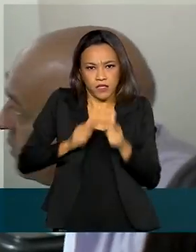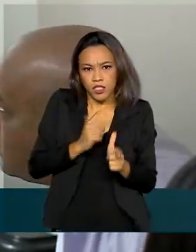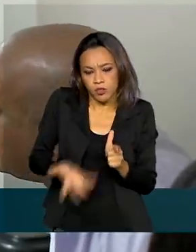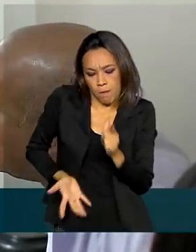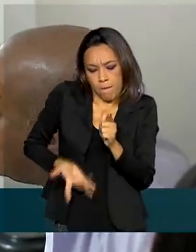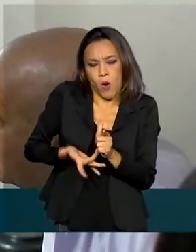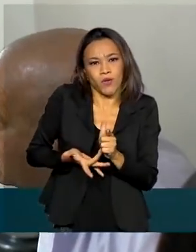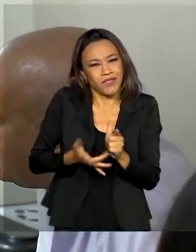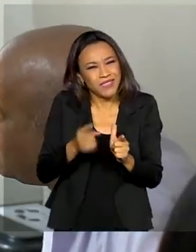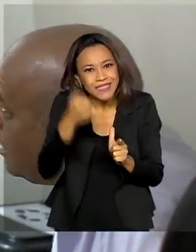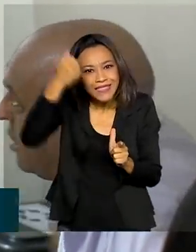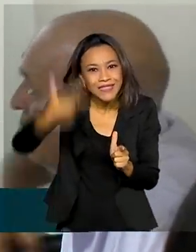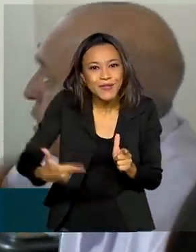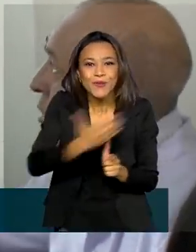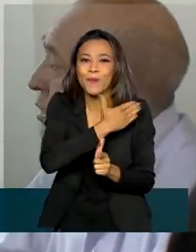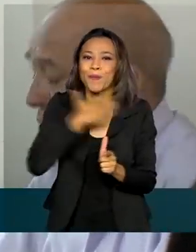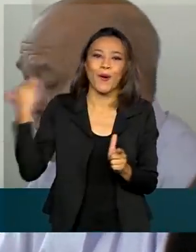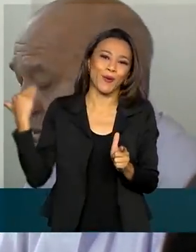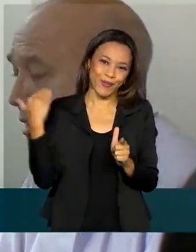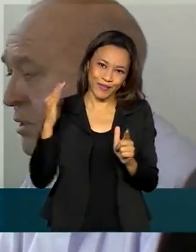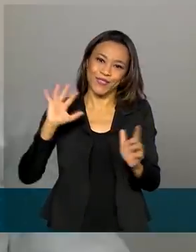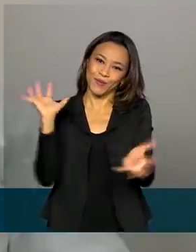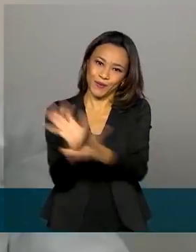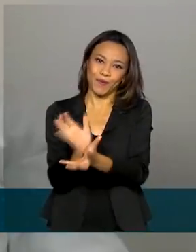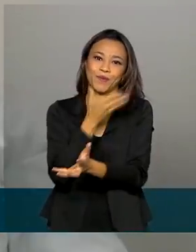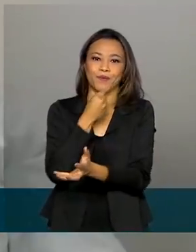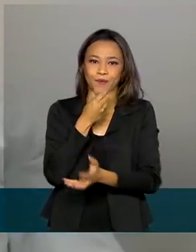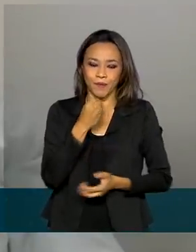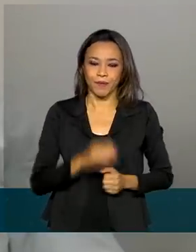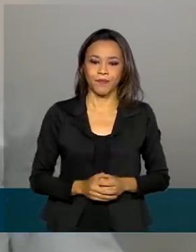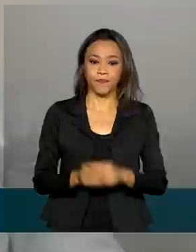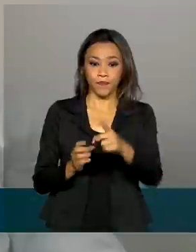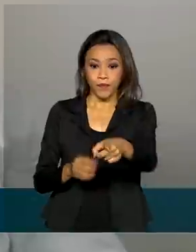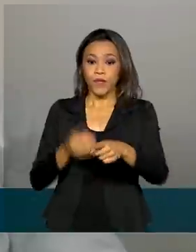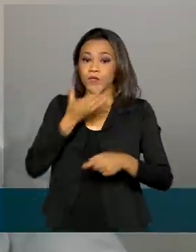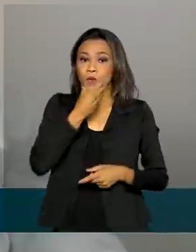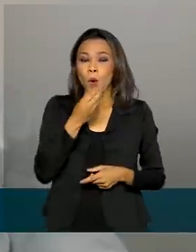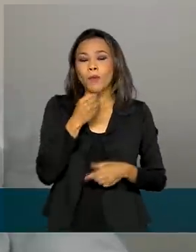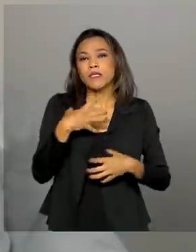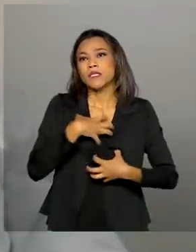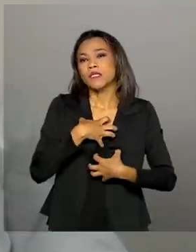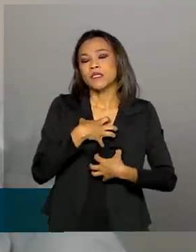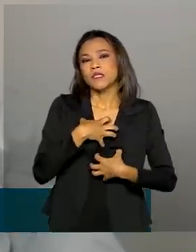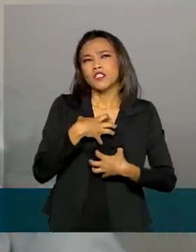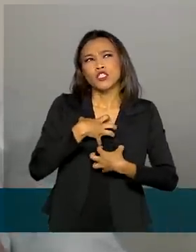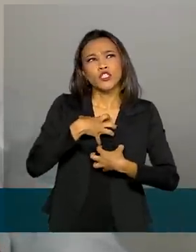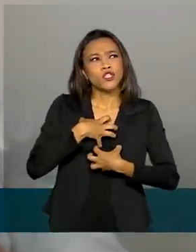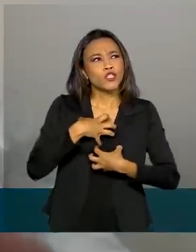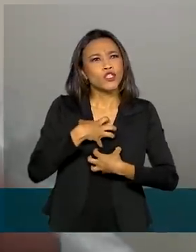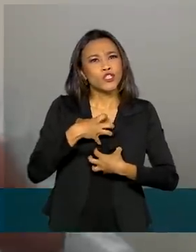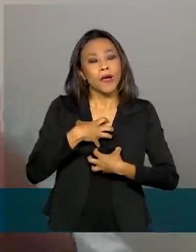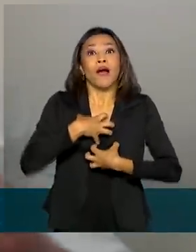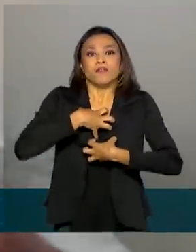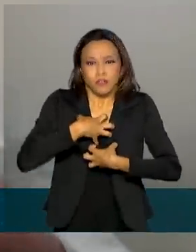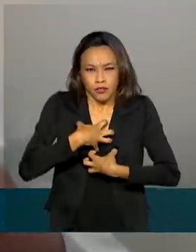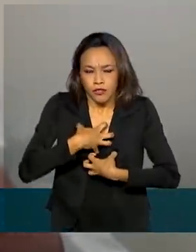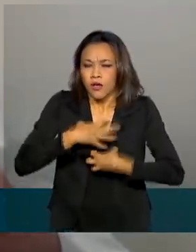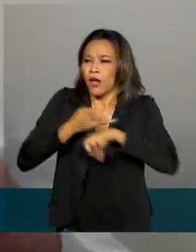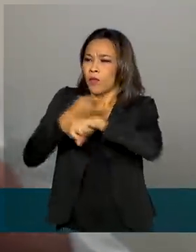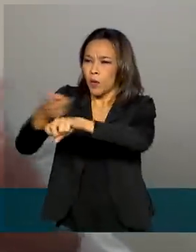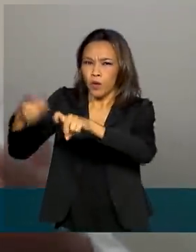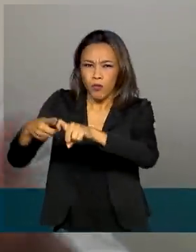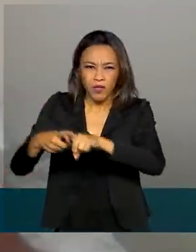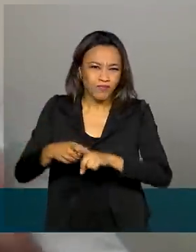segunda maior causa de morte no sexo masculino. Se o homem esperar ele ter algum sintoma para ir ao médico, ele vai acabar